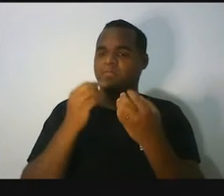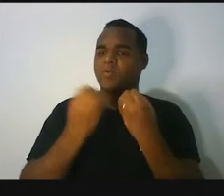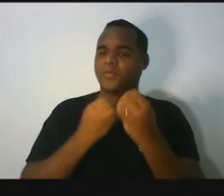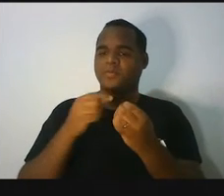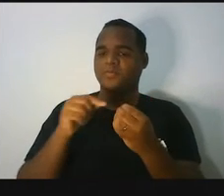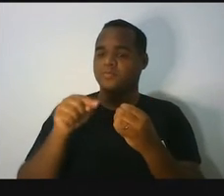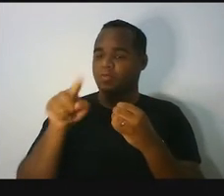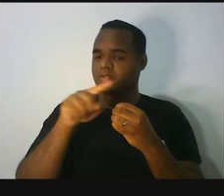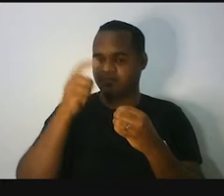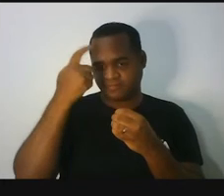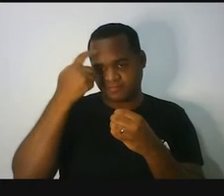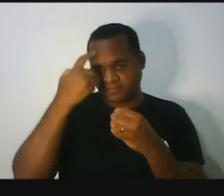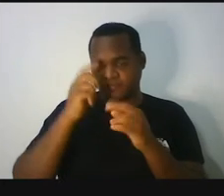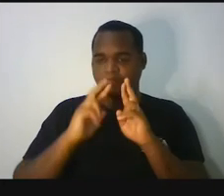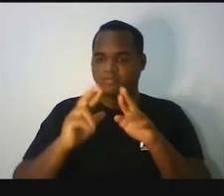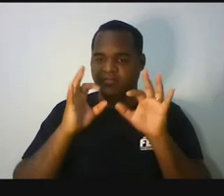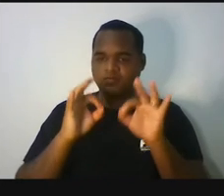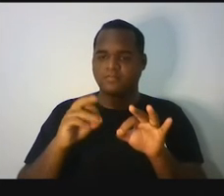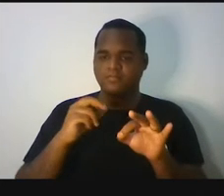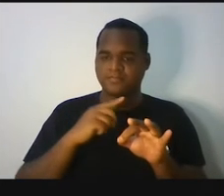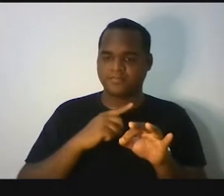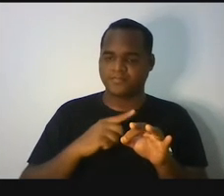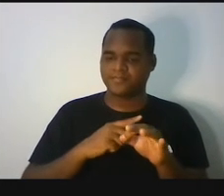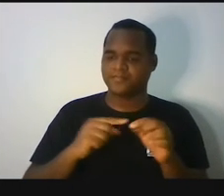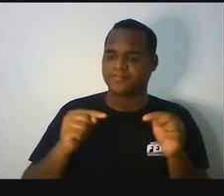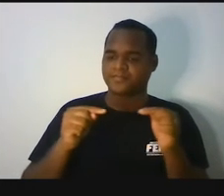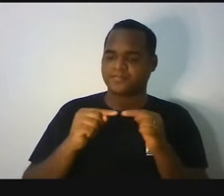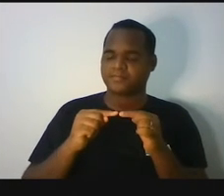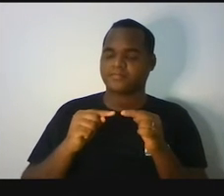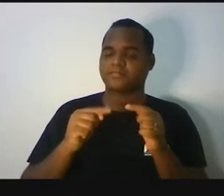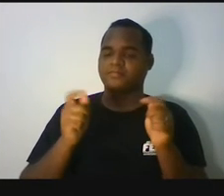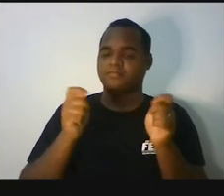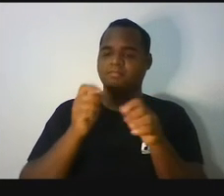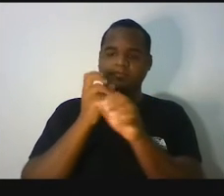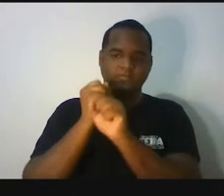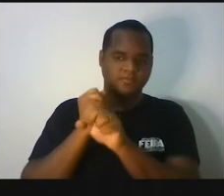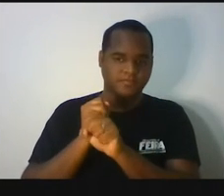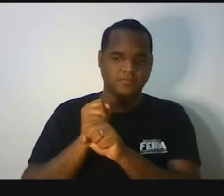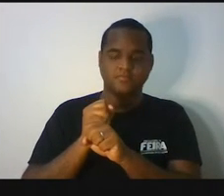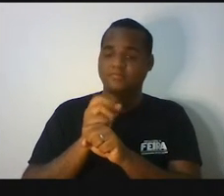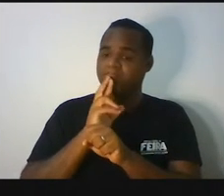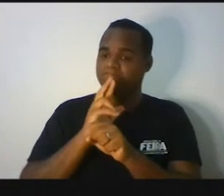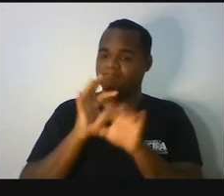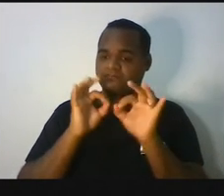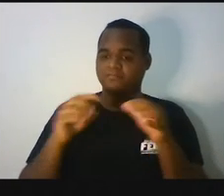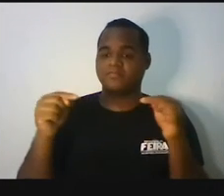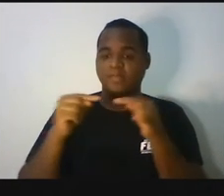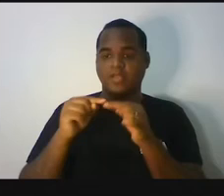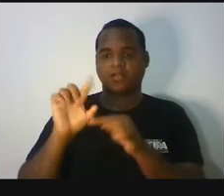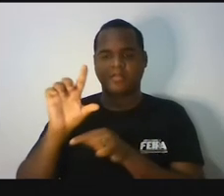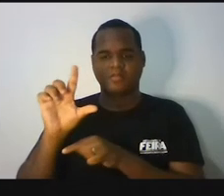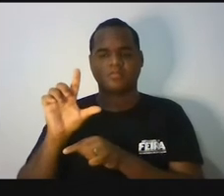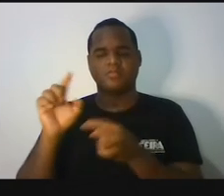pensamos. Essa capacidade do tanque, que a gente chamou de L, vai ser igual